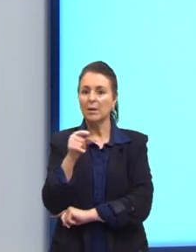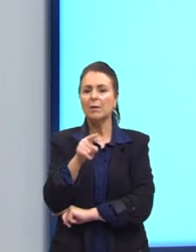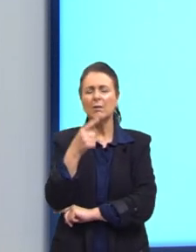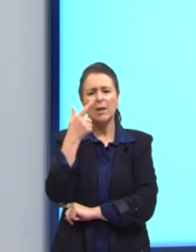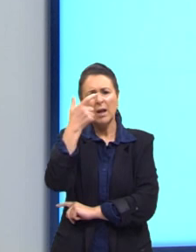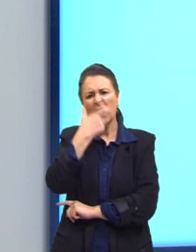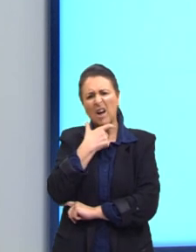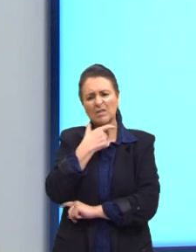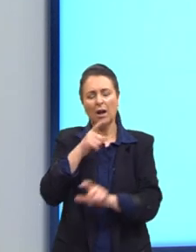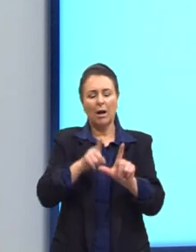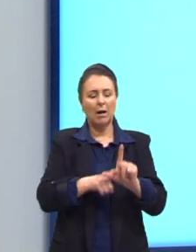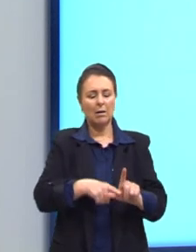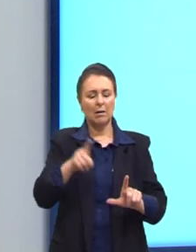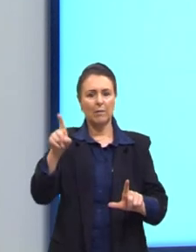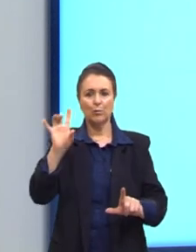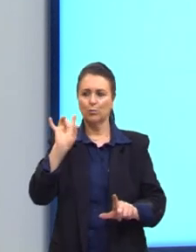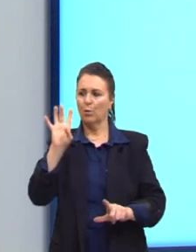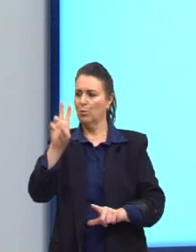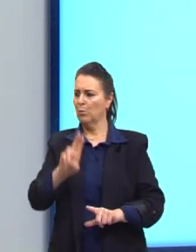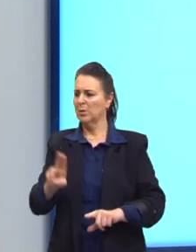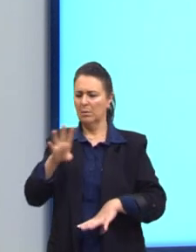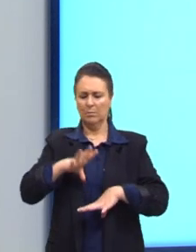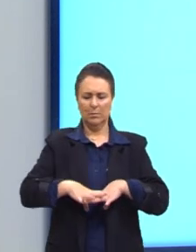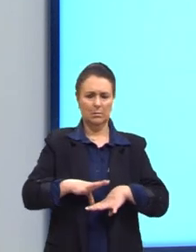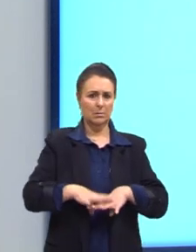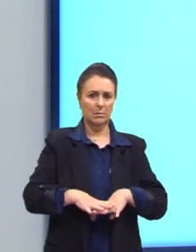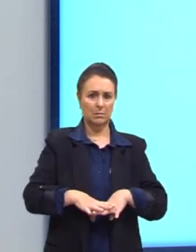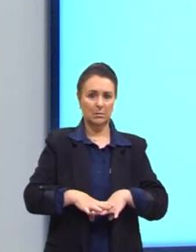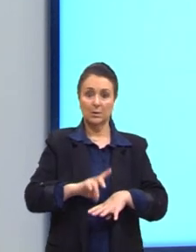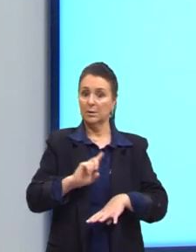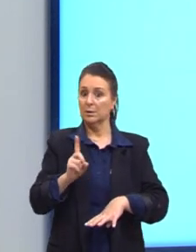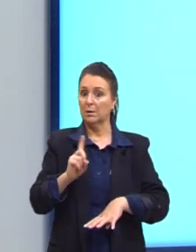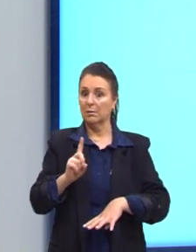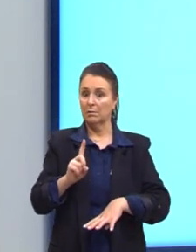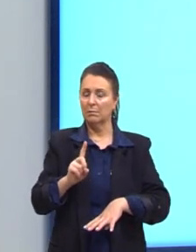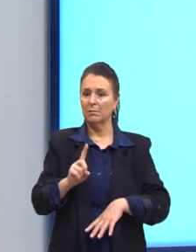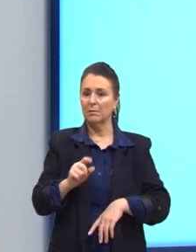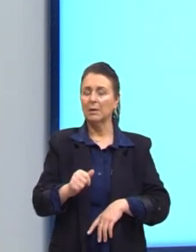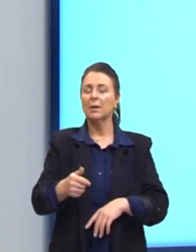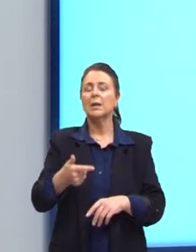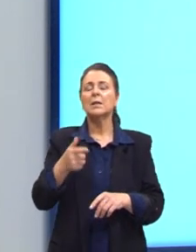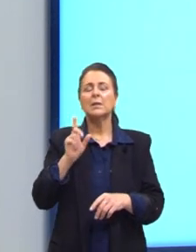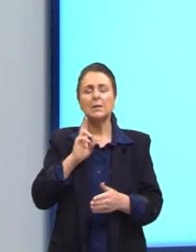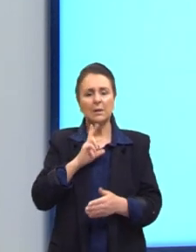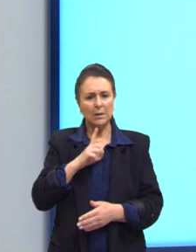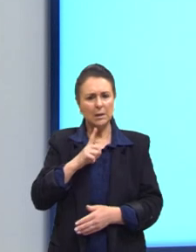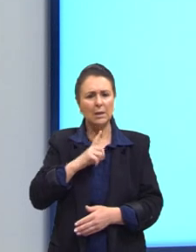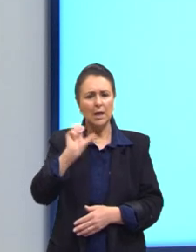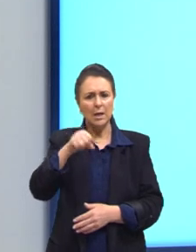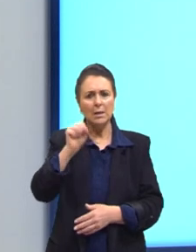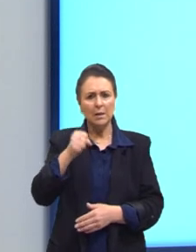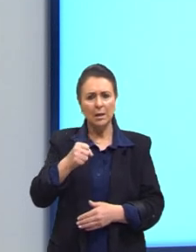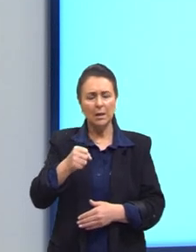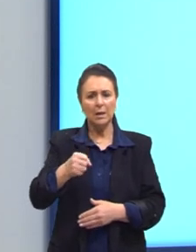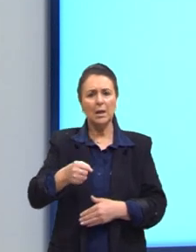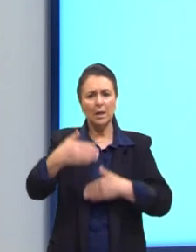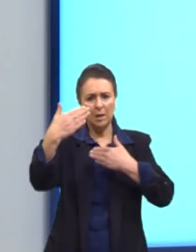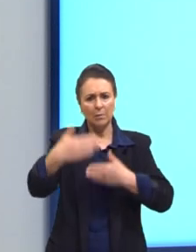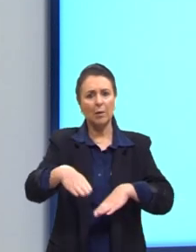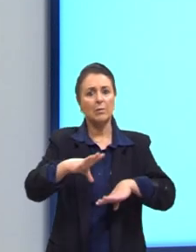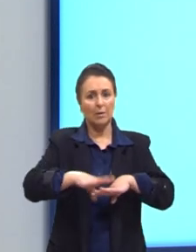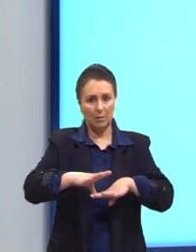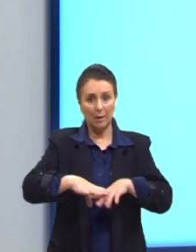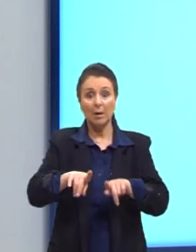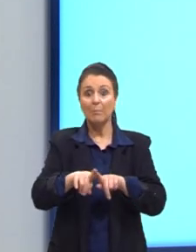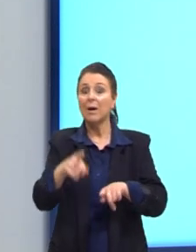que gráfico é coisa só da matemática, pense de novo. Eles não estão presentes só nas provas de exatas. É comum ver